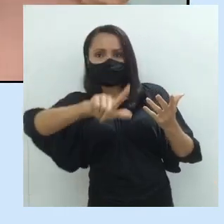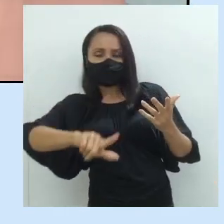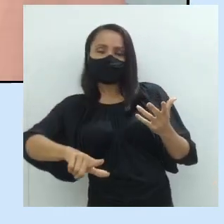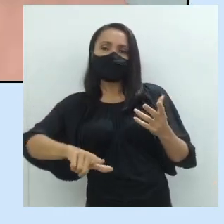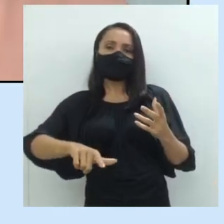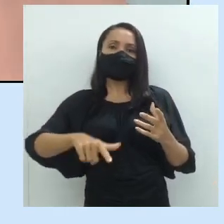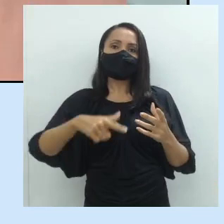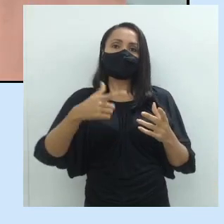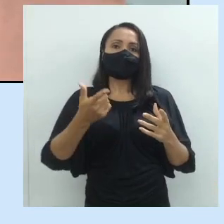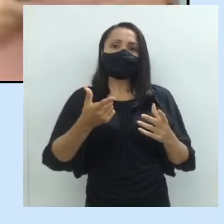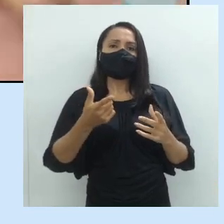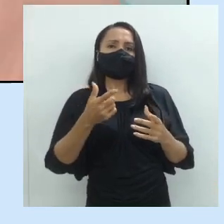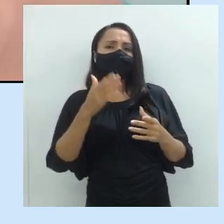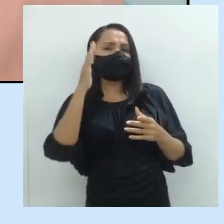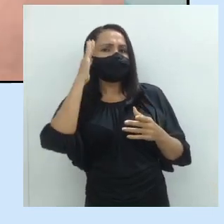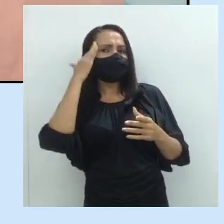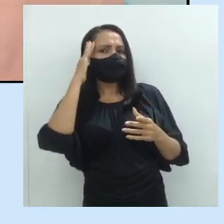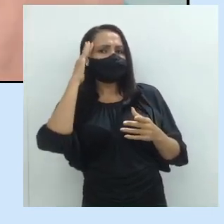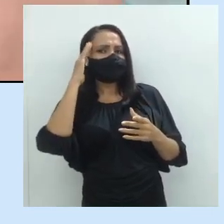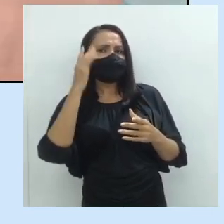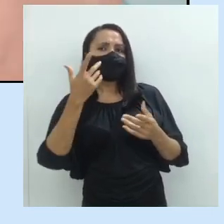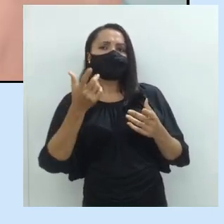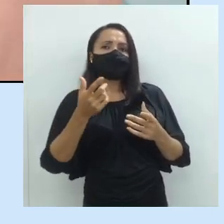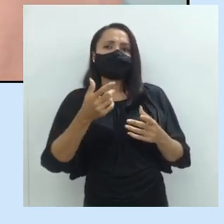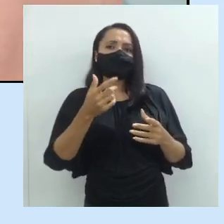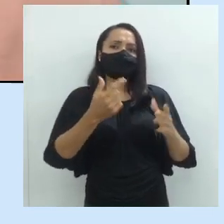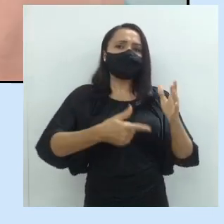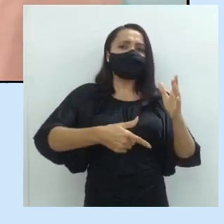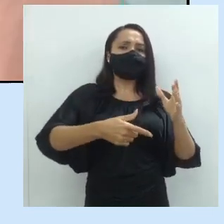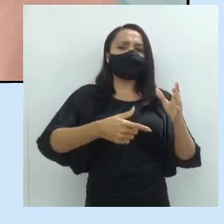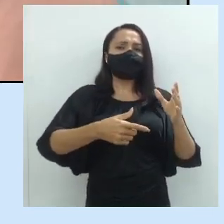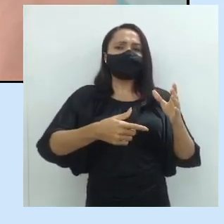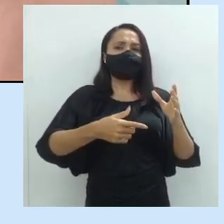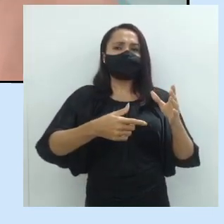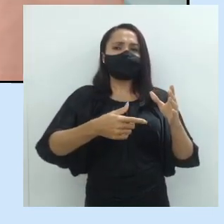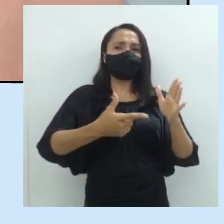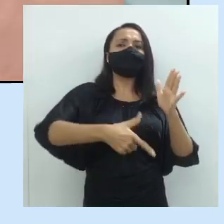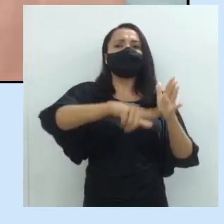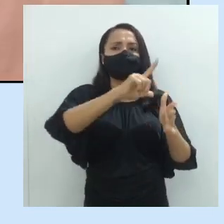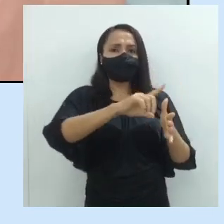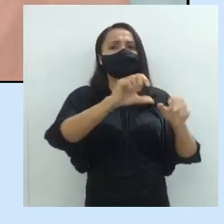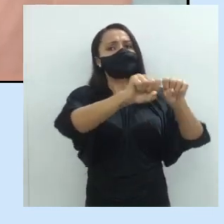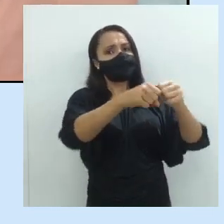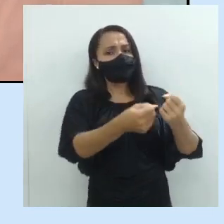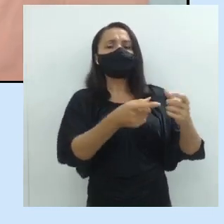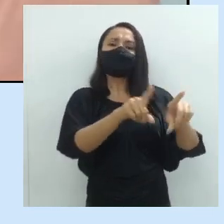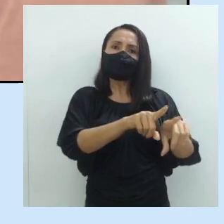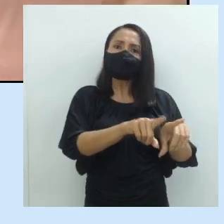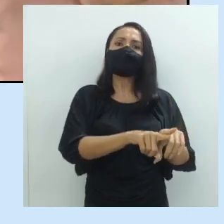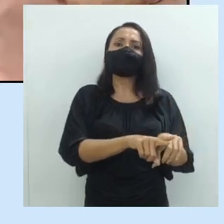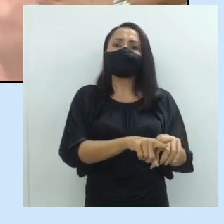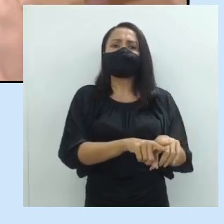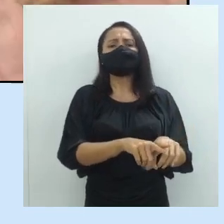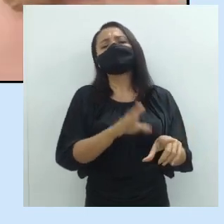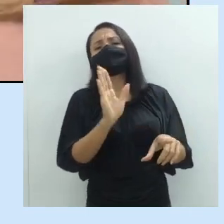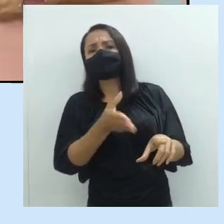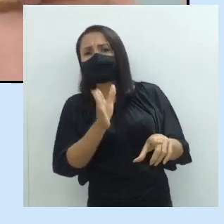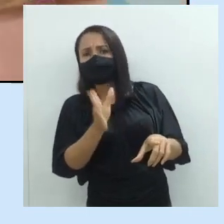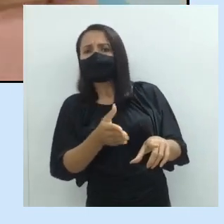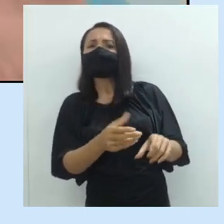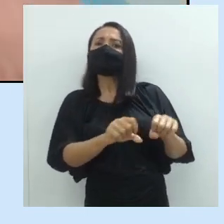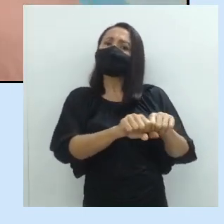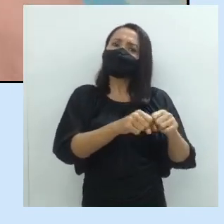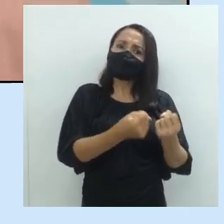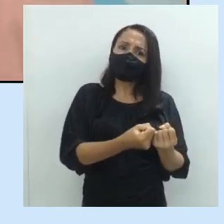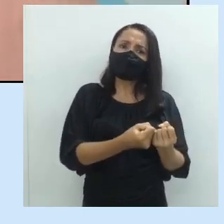está sinalizando que outra hora, outro dia, em outro momento, o carro da minha mãe já tinha, já havia